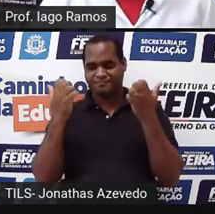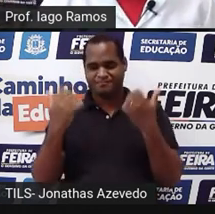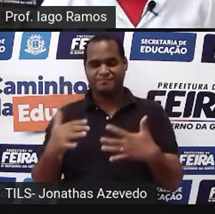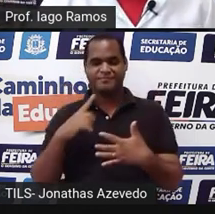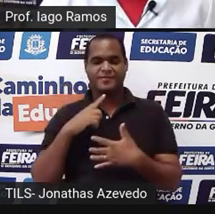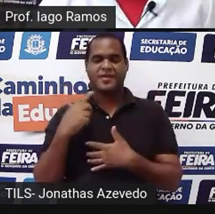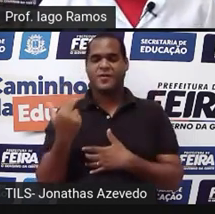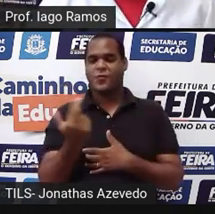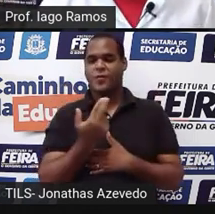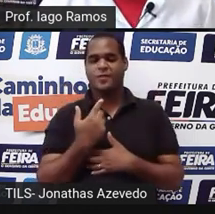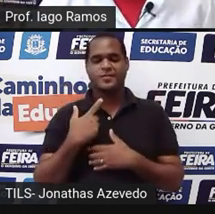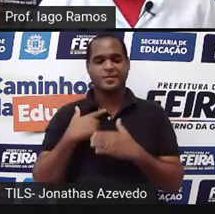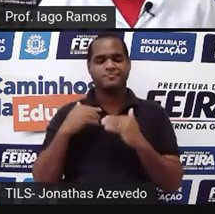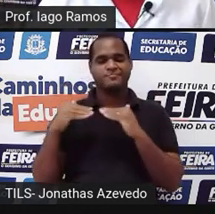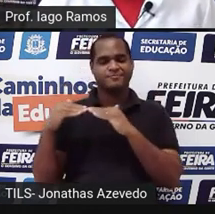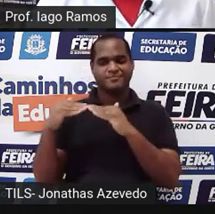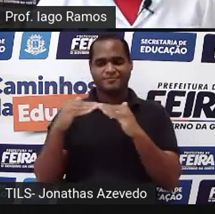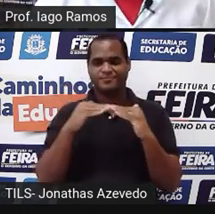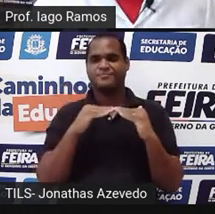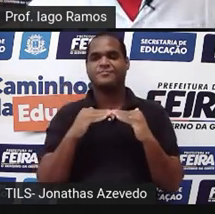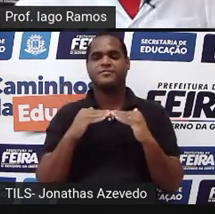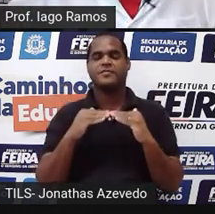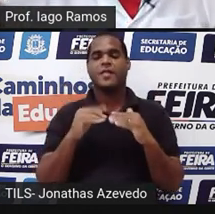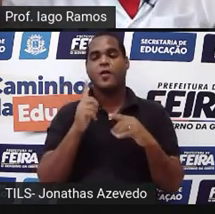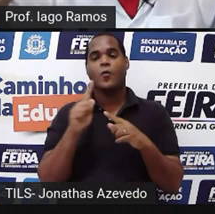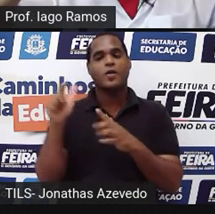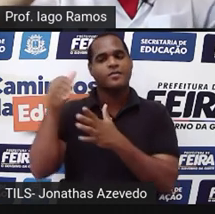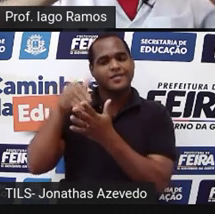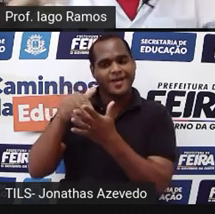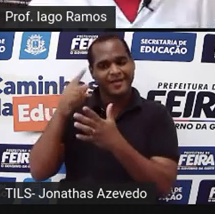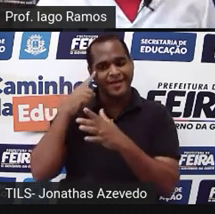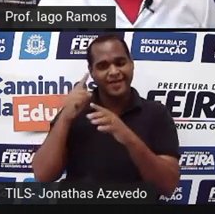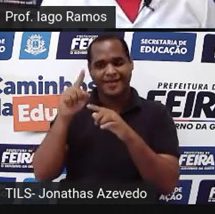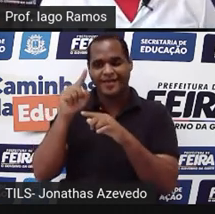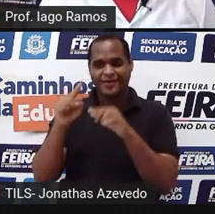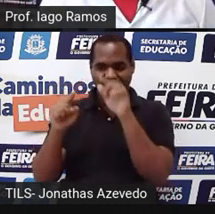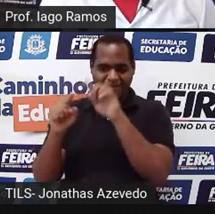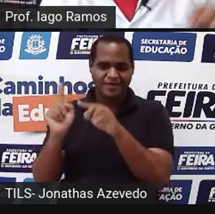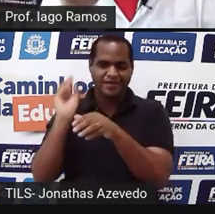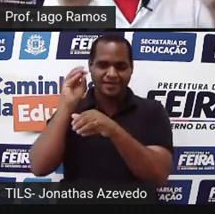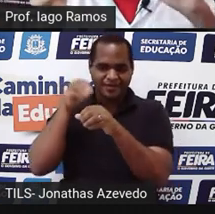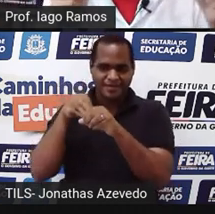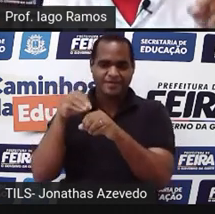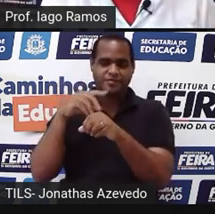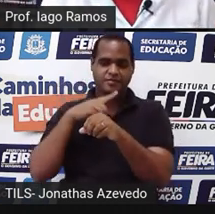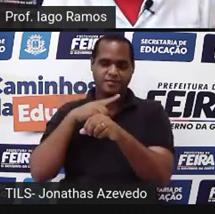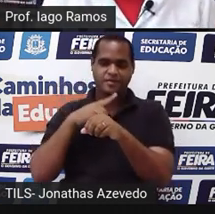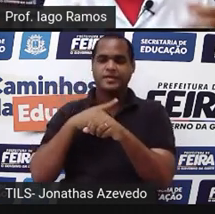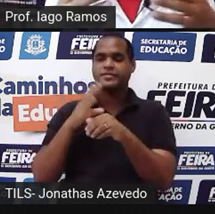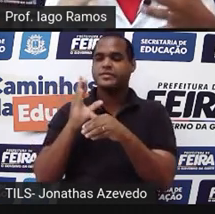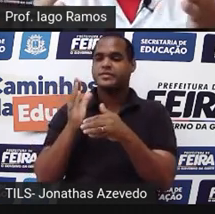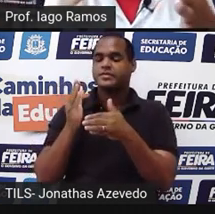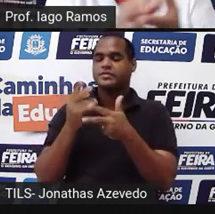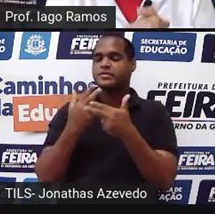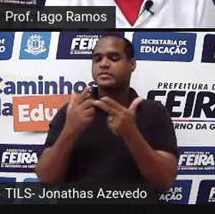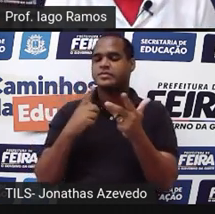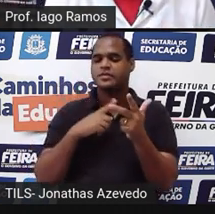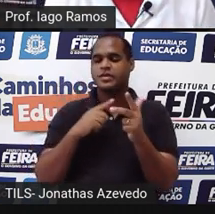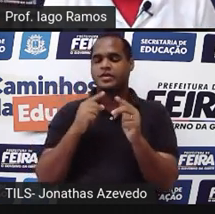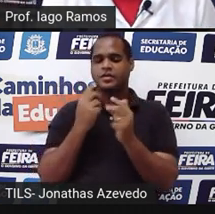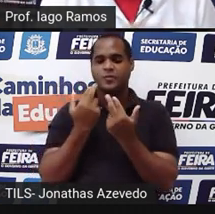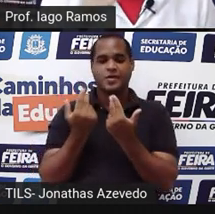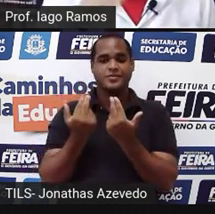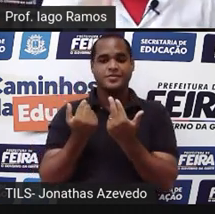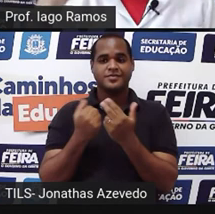são proporcionais e o ângulo formado entre eles que são correspondentes tem a mesma medida